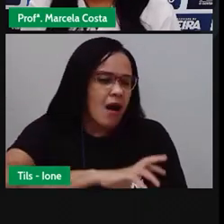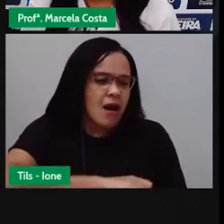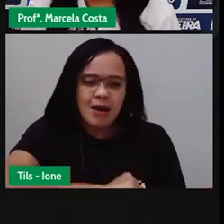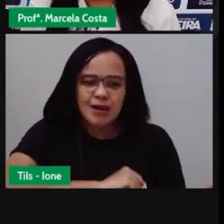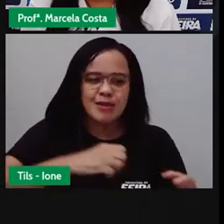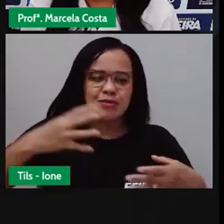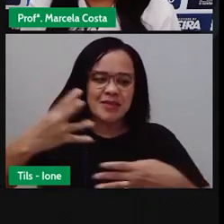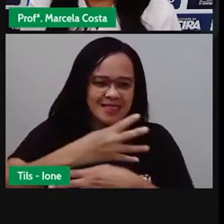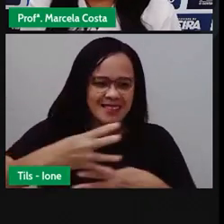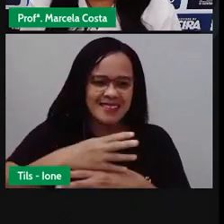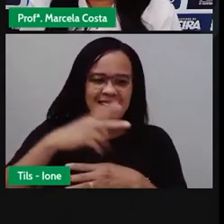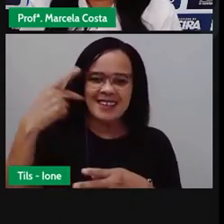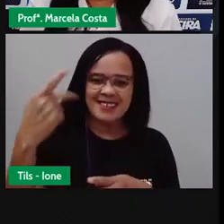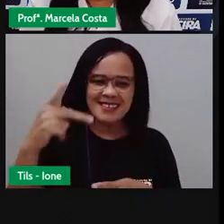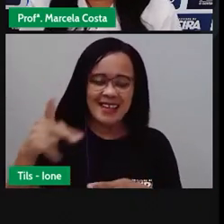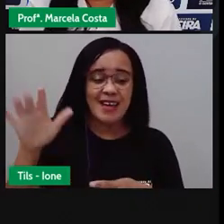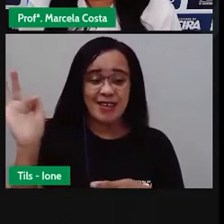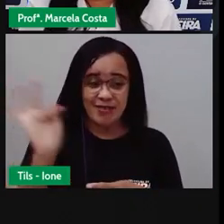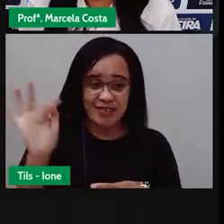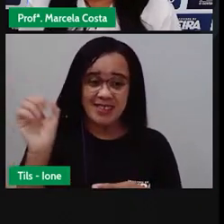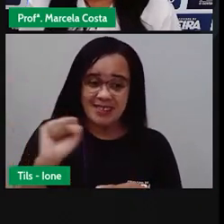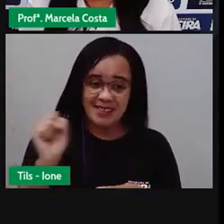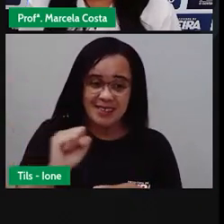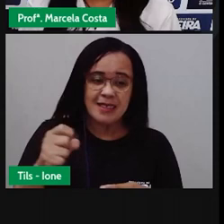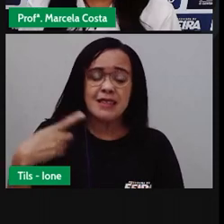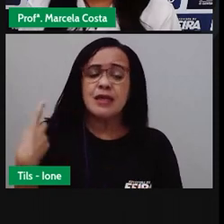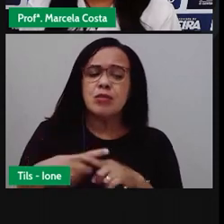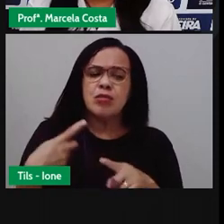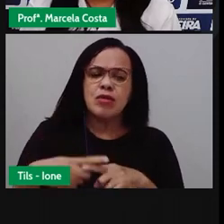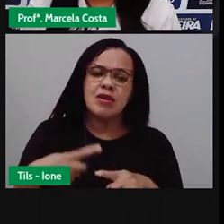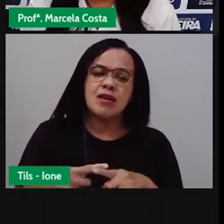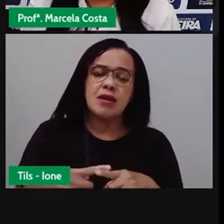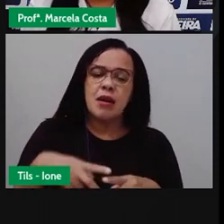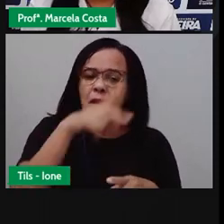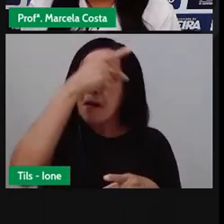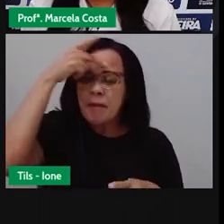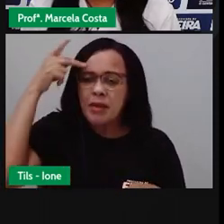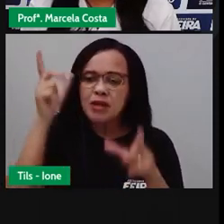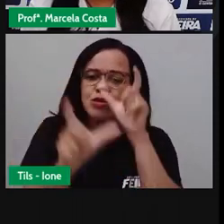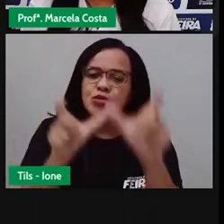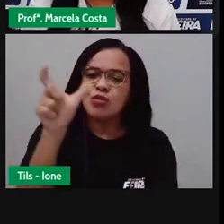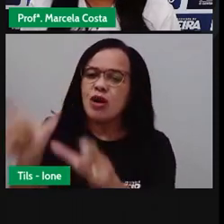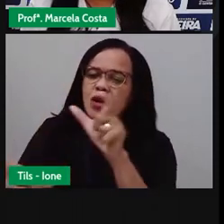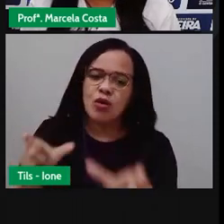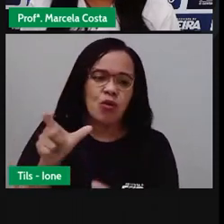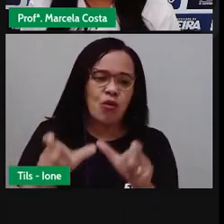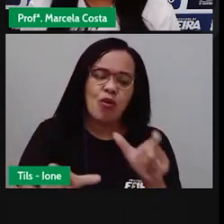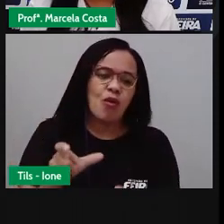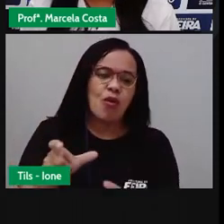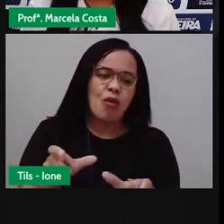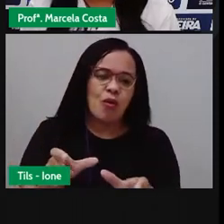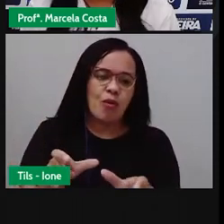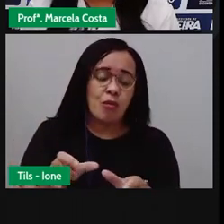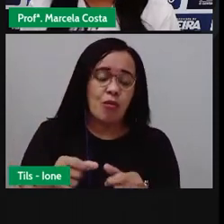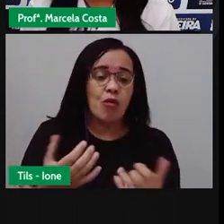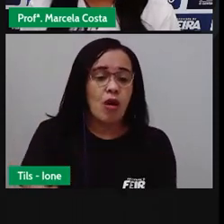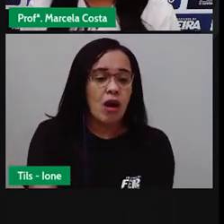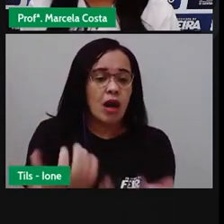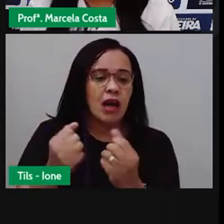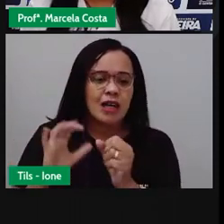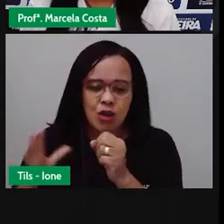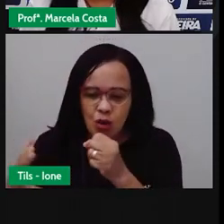é hospitaleira, a minha cidade é calorosa com quem chega, é acolhedora.